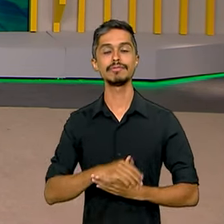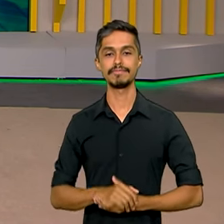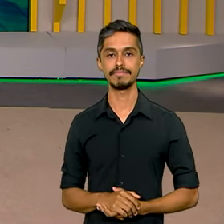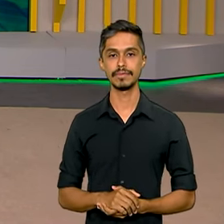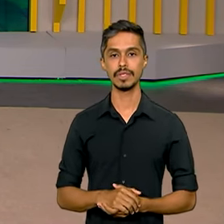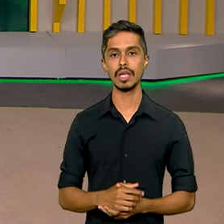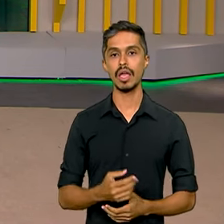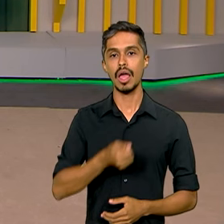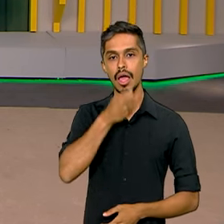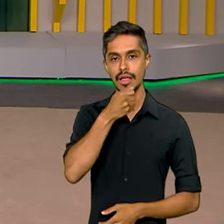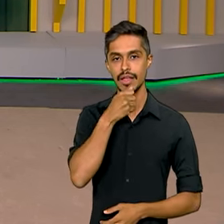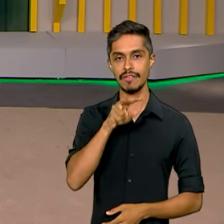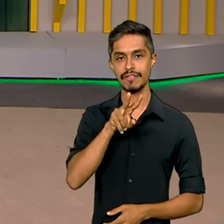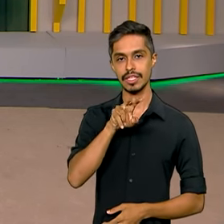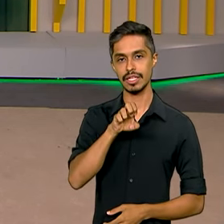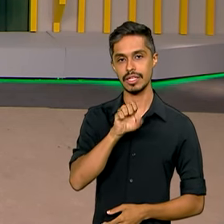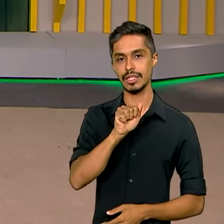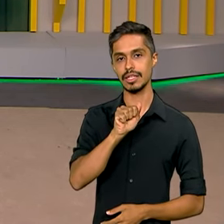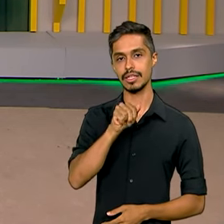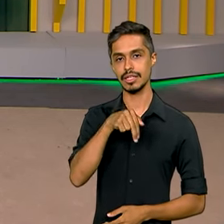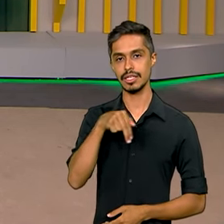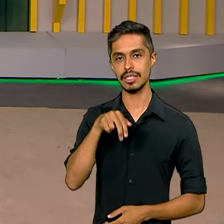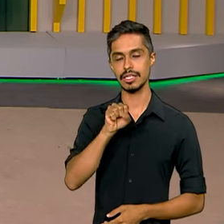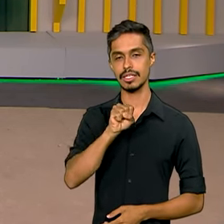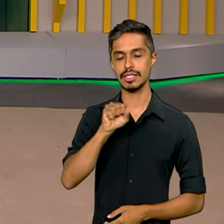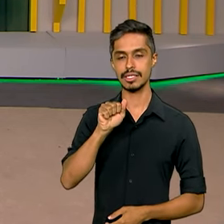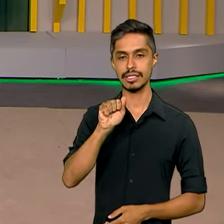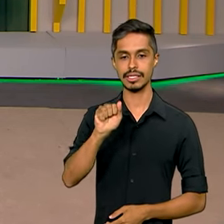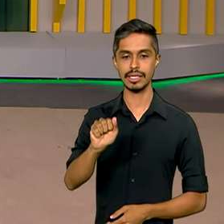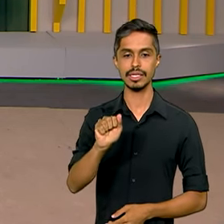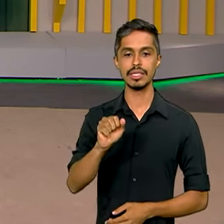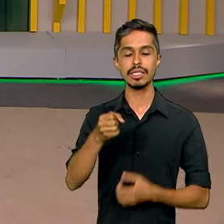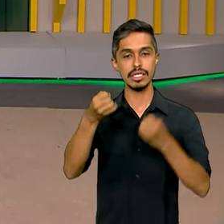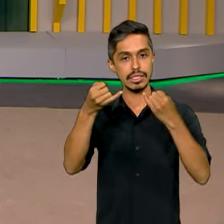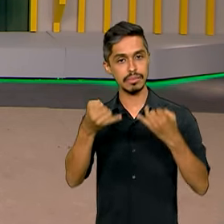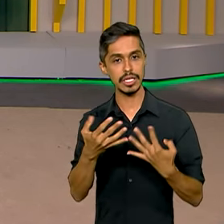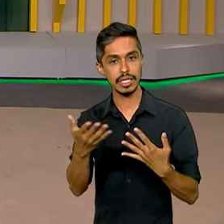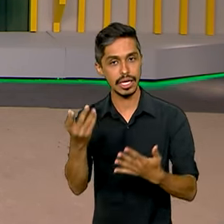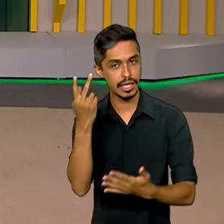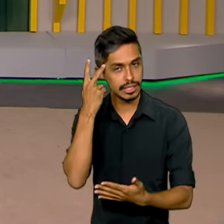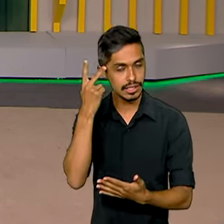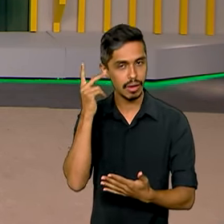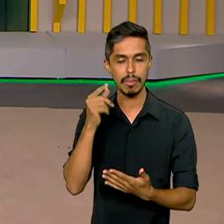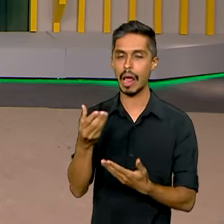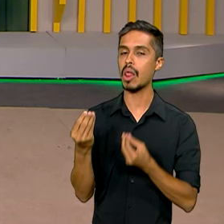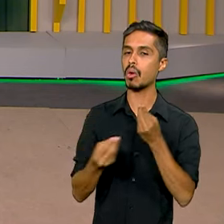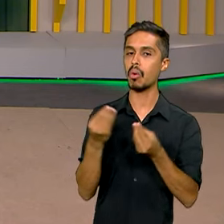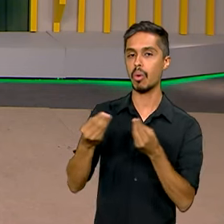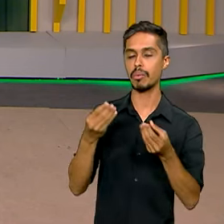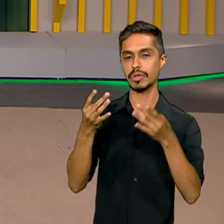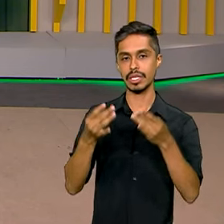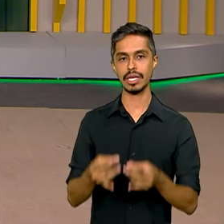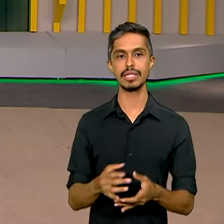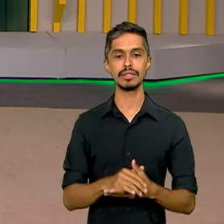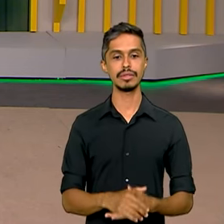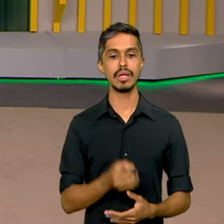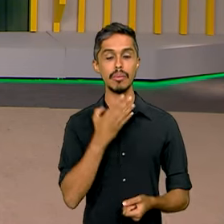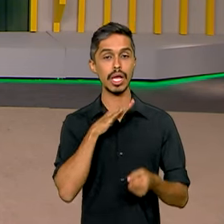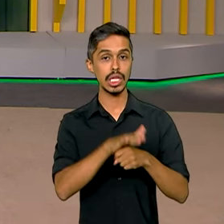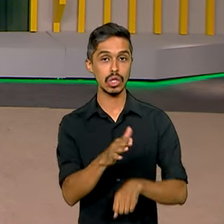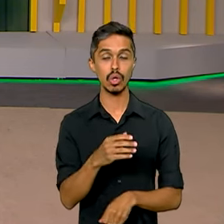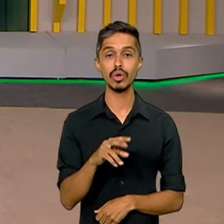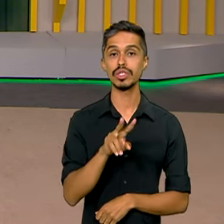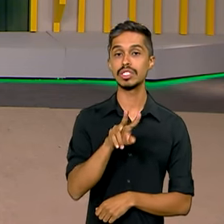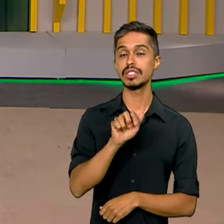A repórter Vanessa Casalino, que está em São Paulo ao vivo, vai explicar melhor esses números. Boa noite, Vanessa. Os dados